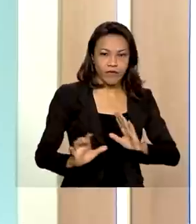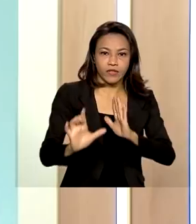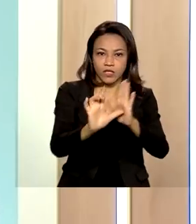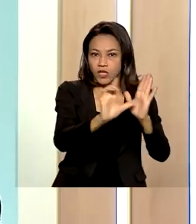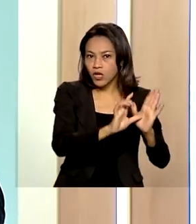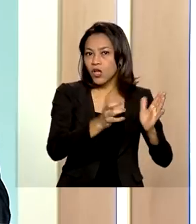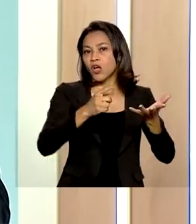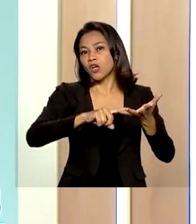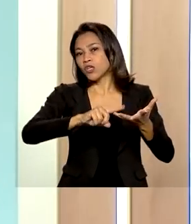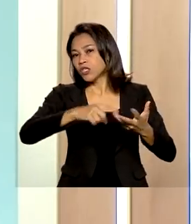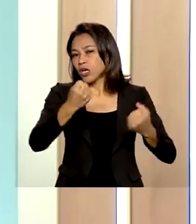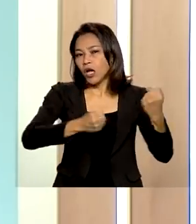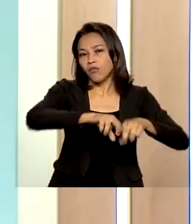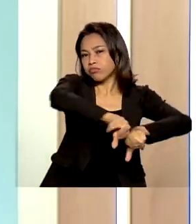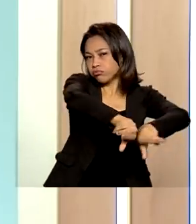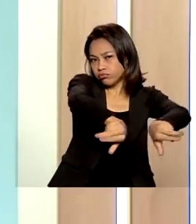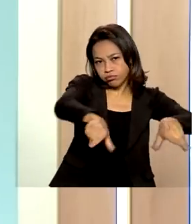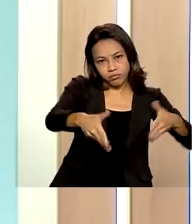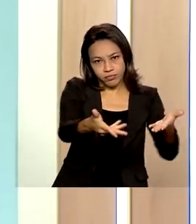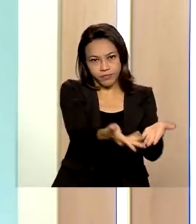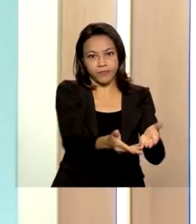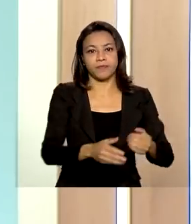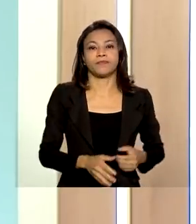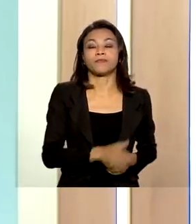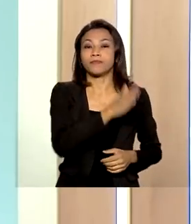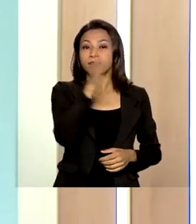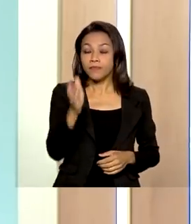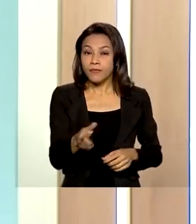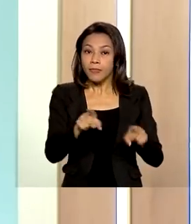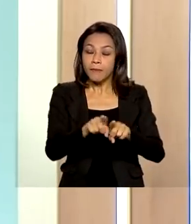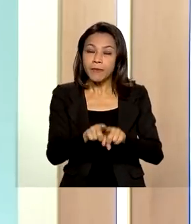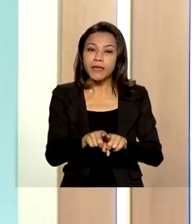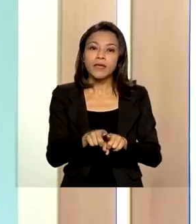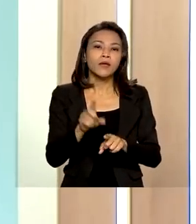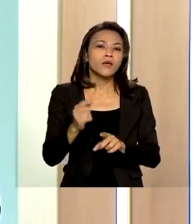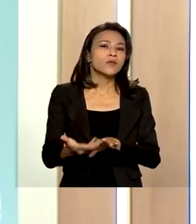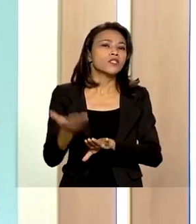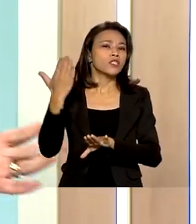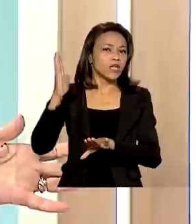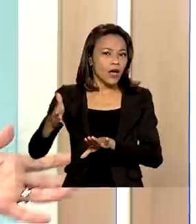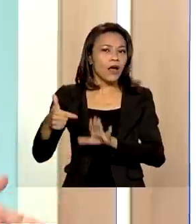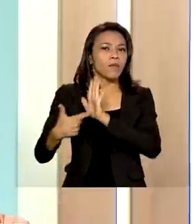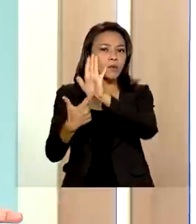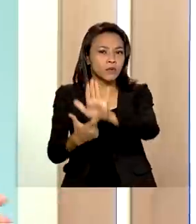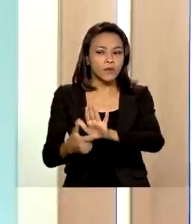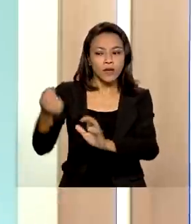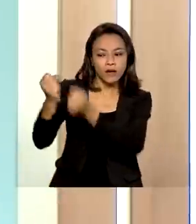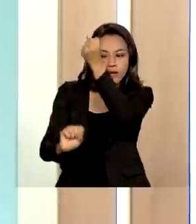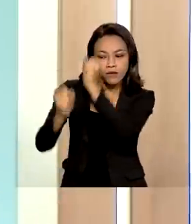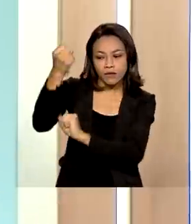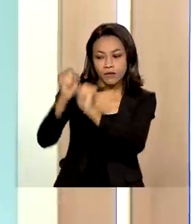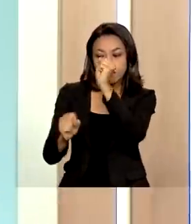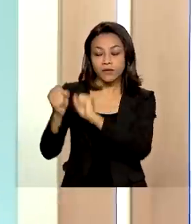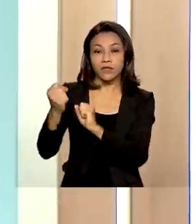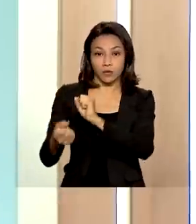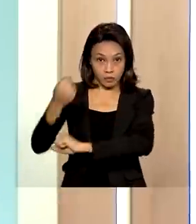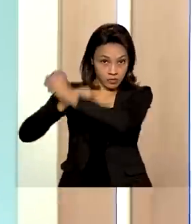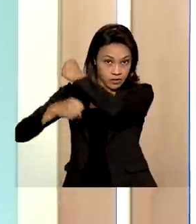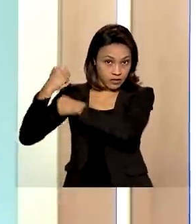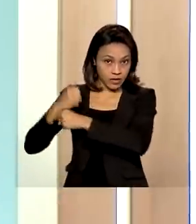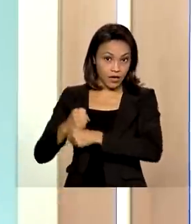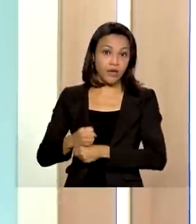Inclusive, é muito próximo também, embora um pouco maior, do que o apresentado pela indústria, que cresceu mais de 3% no ano passado,